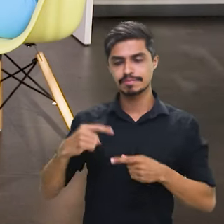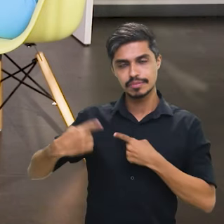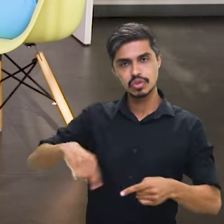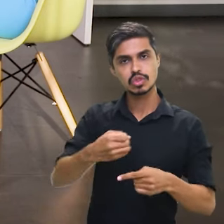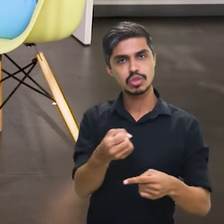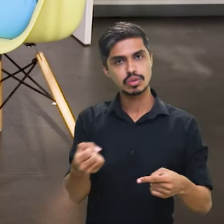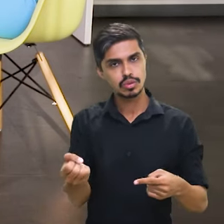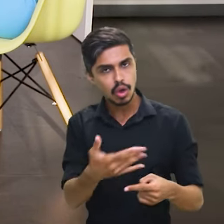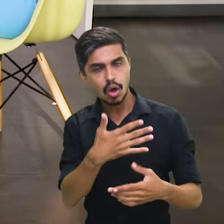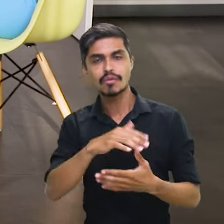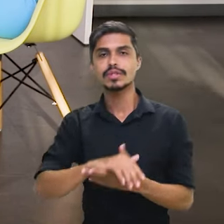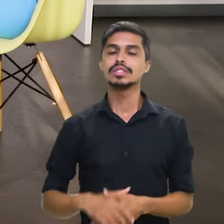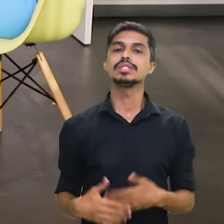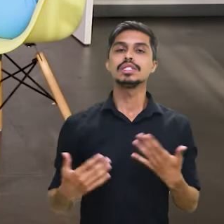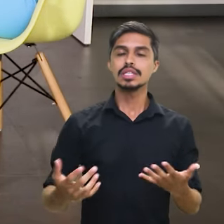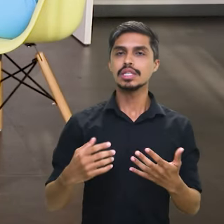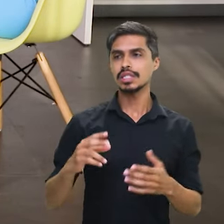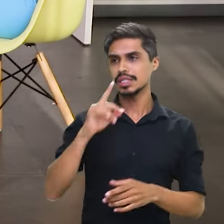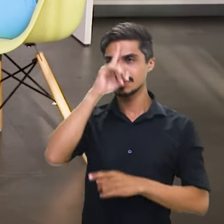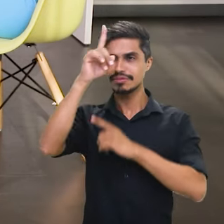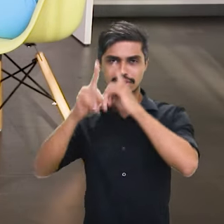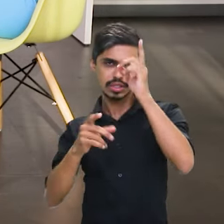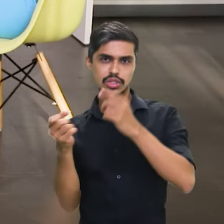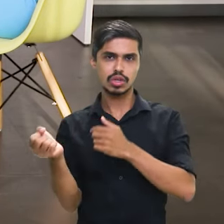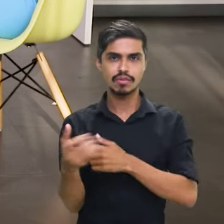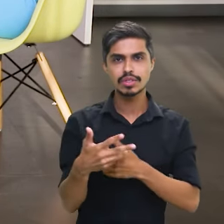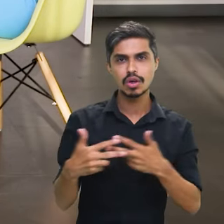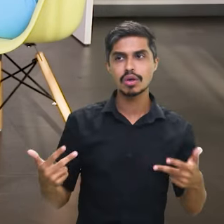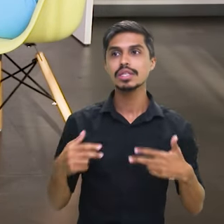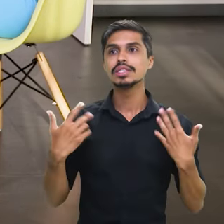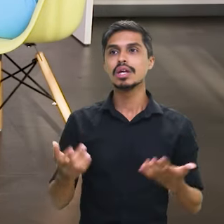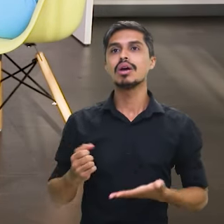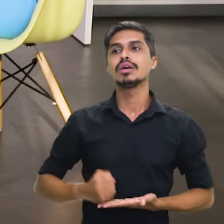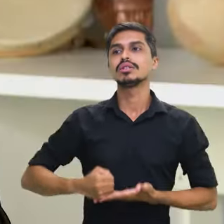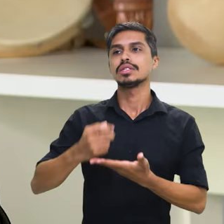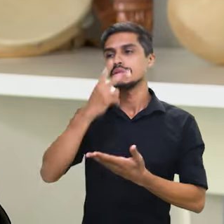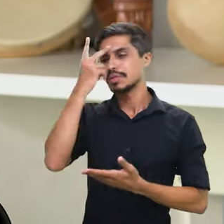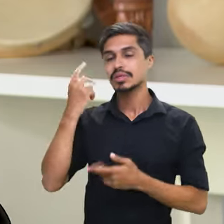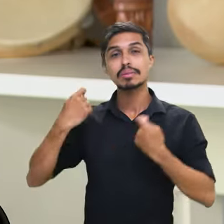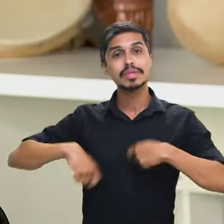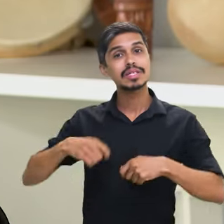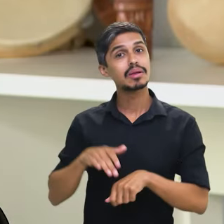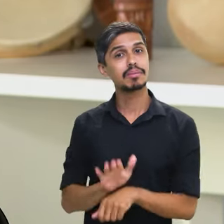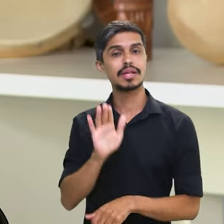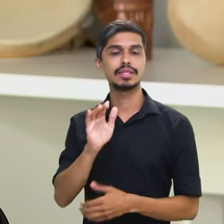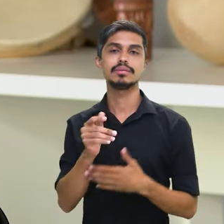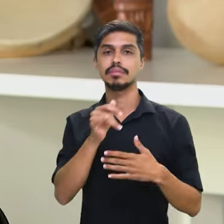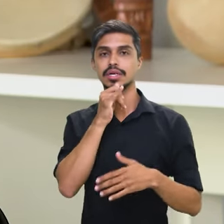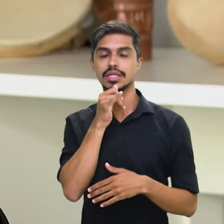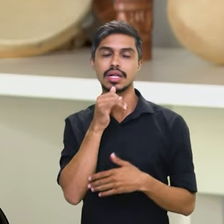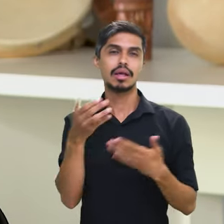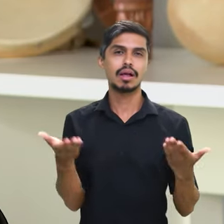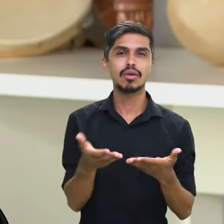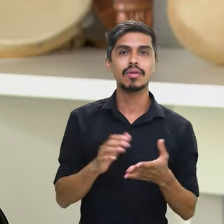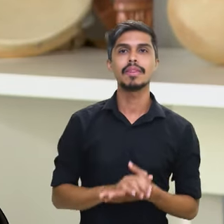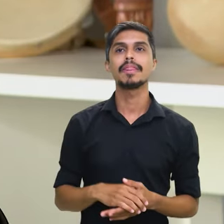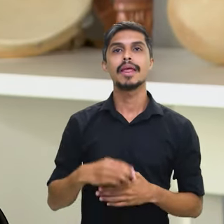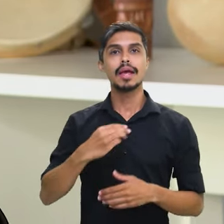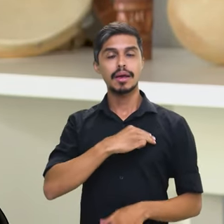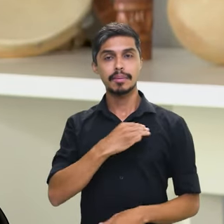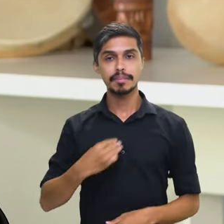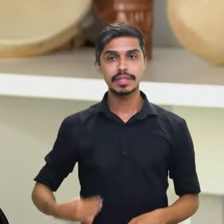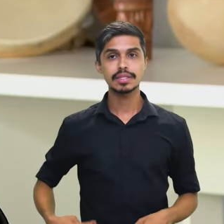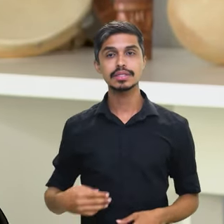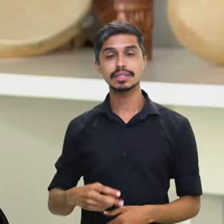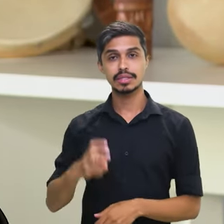públicas, inovando e levando o benefício para aquele que mais precisa. Um exemplo recente, a ministra da